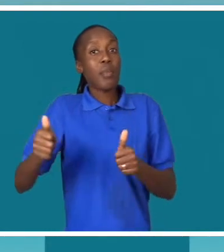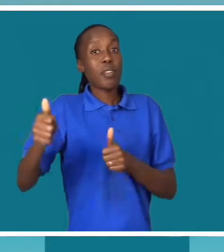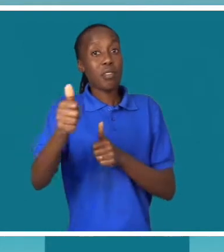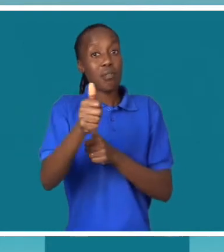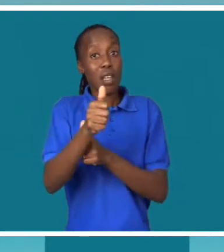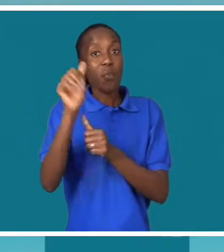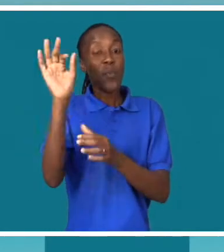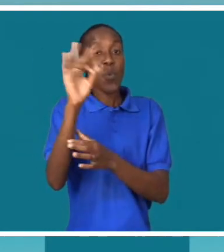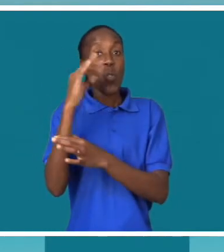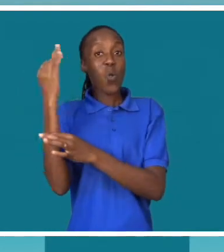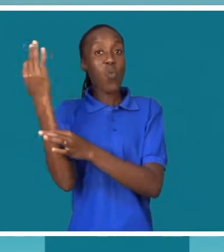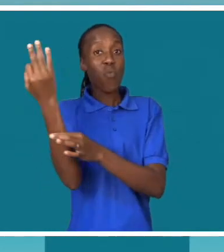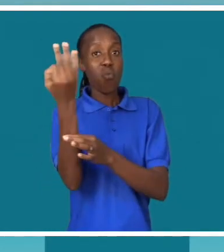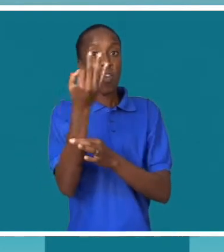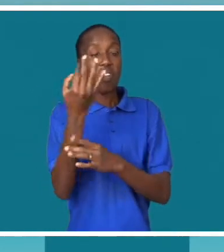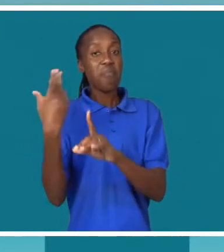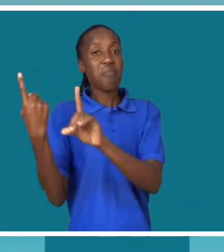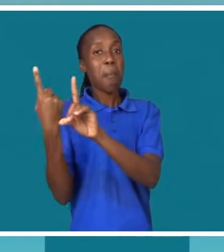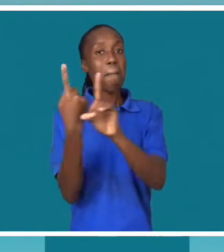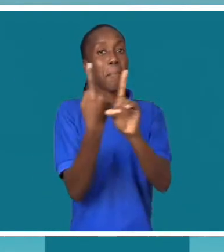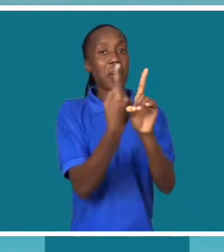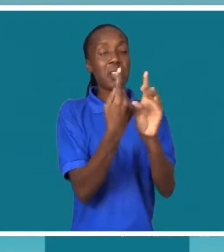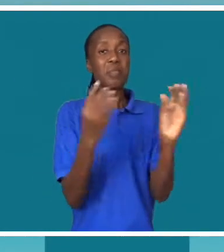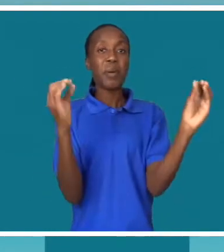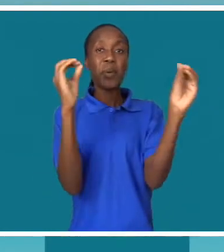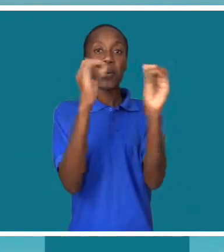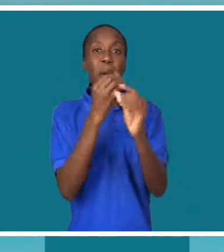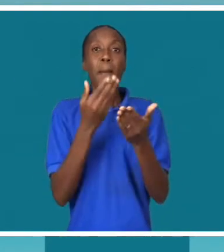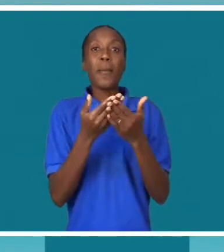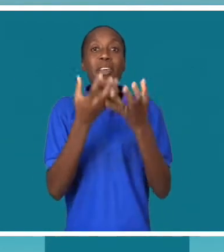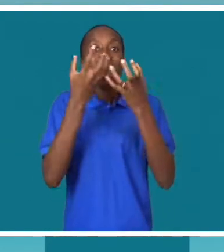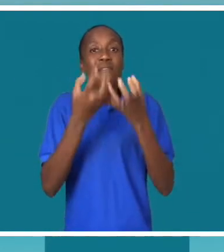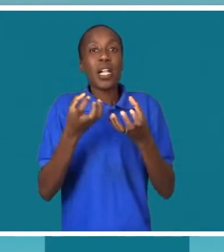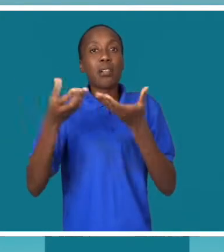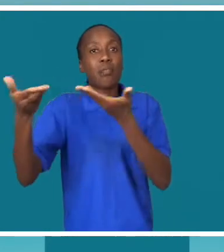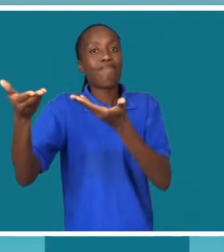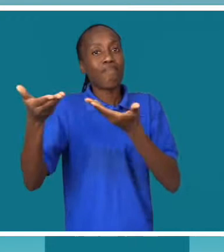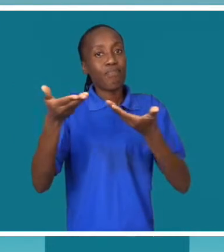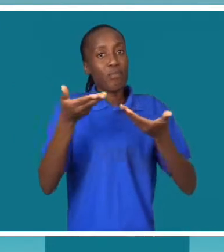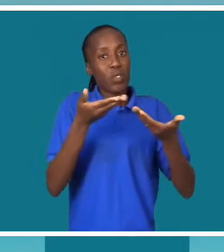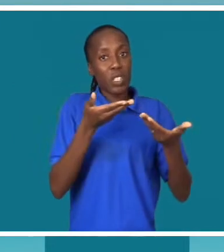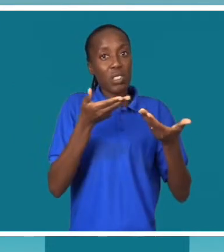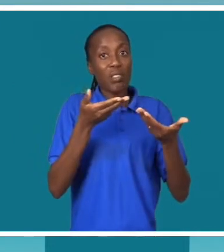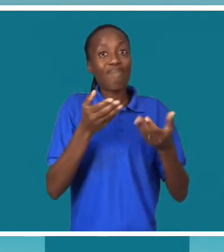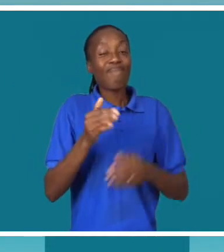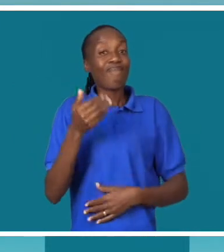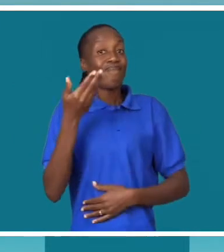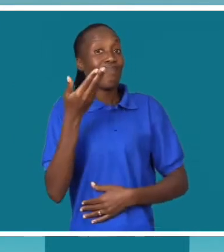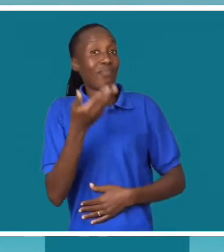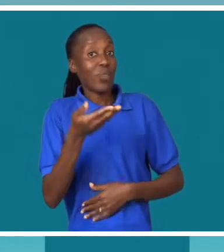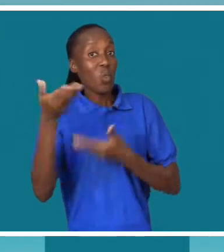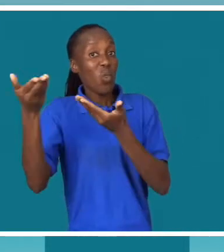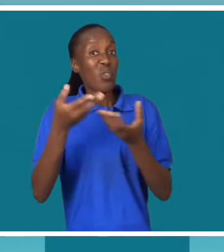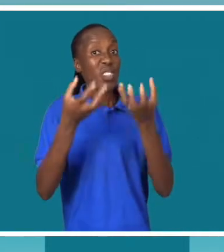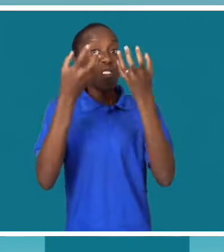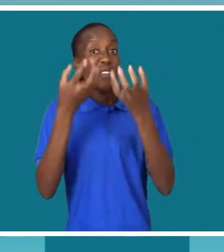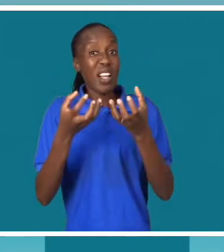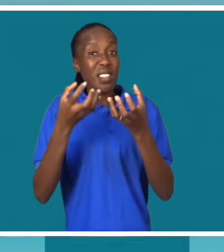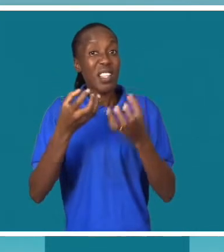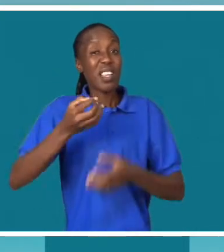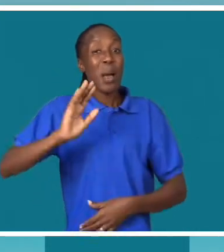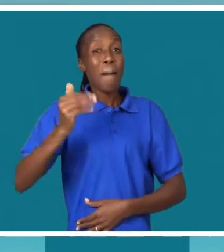representadas pelo seu fórum, não se fez presente porque não foi convidado. Não sendo